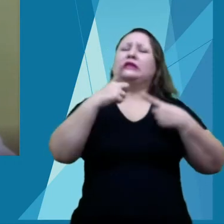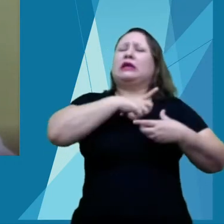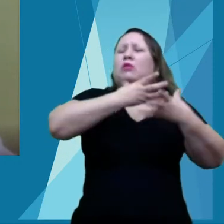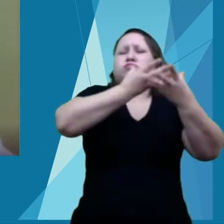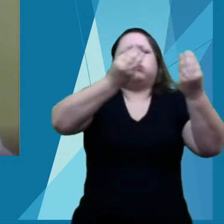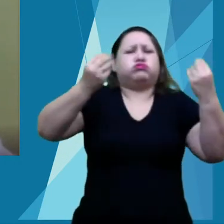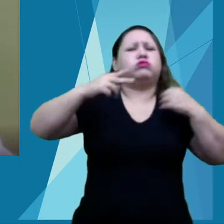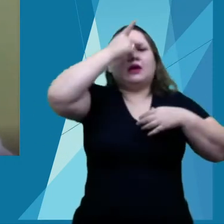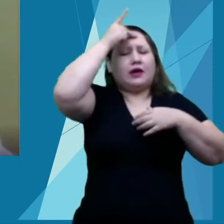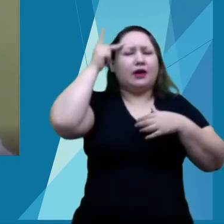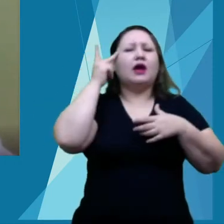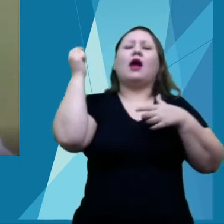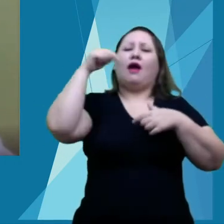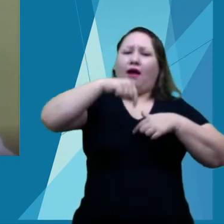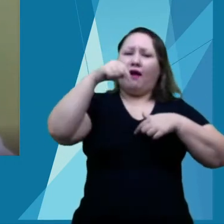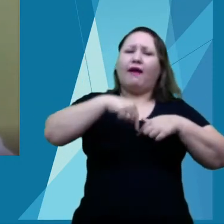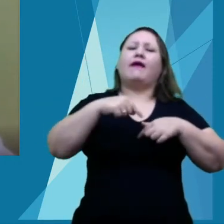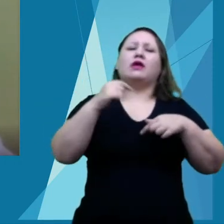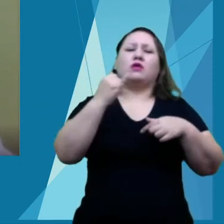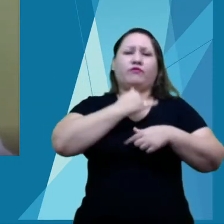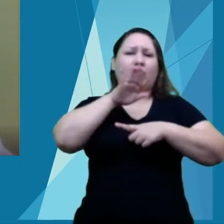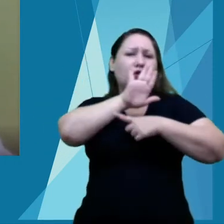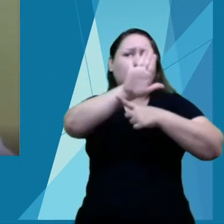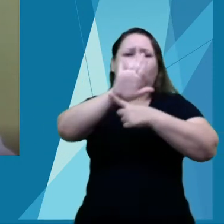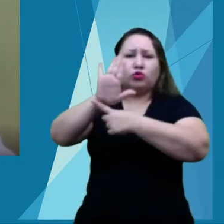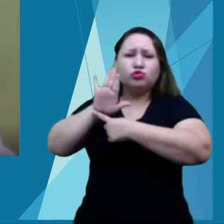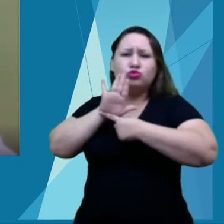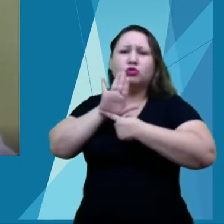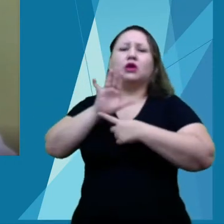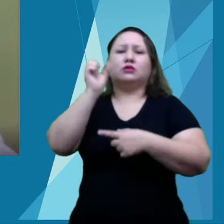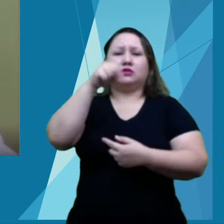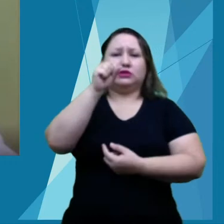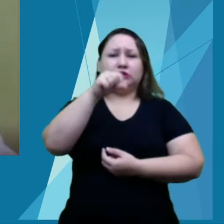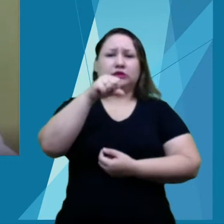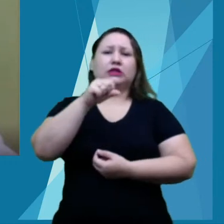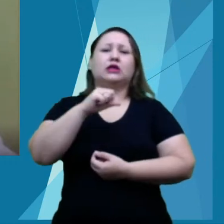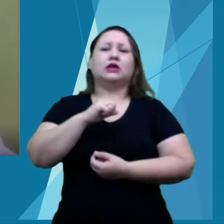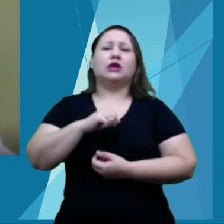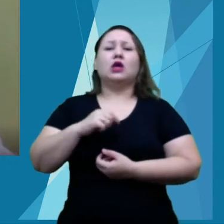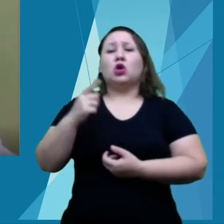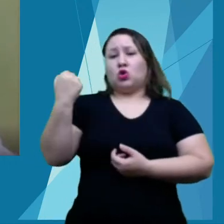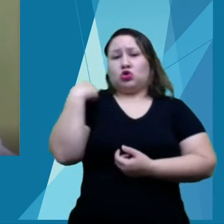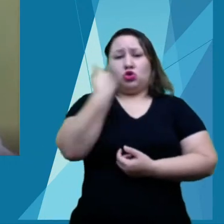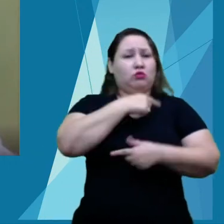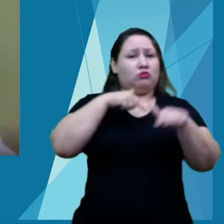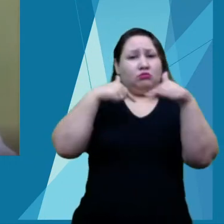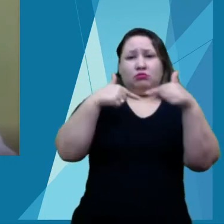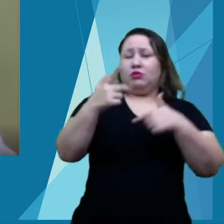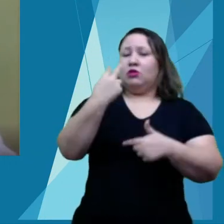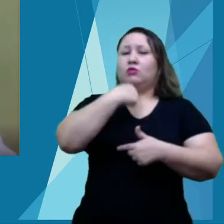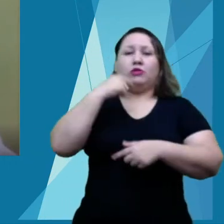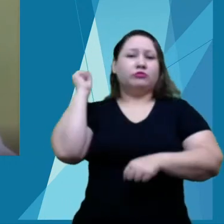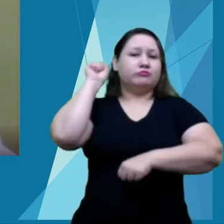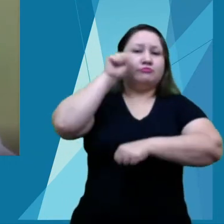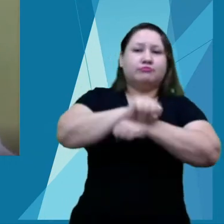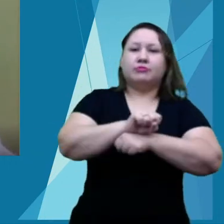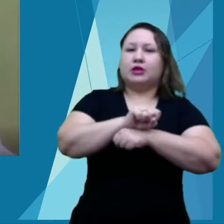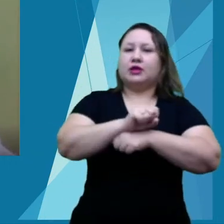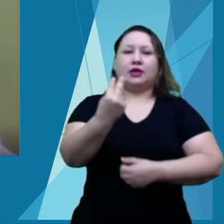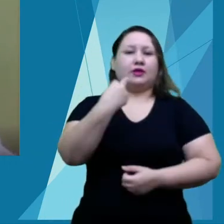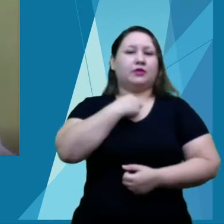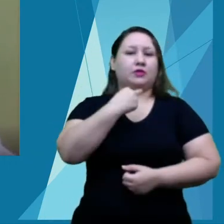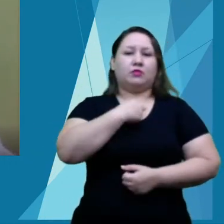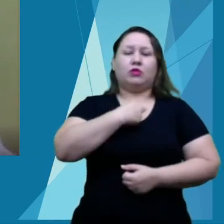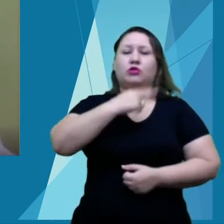Instituto Federal do Acre para a sociedade do nosso Estado. Mas o trabalho não pode parar, meus queridos colegas servidores e